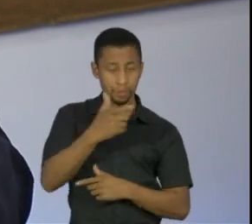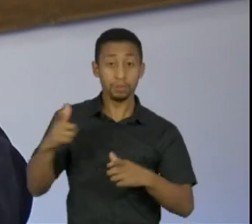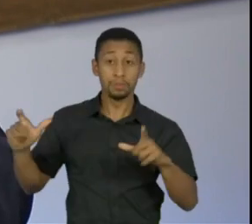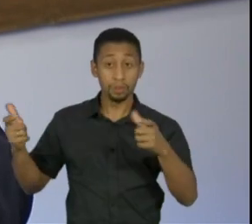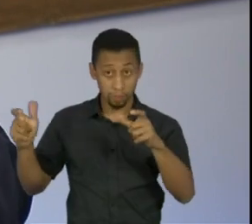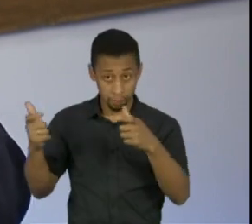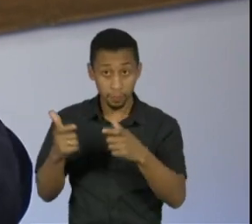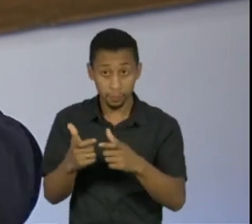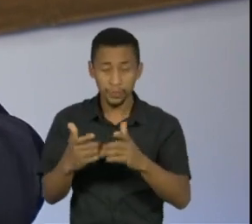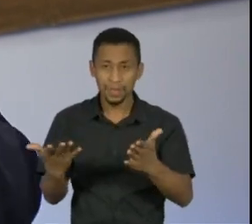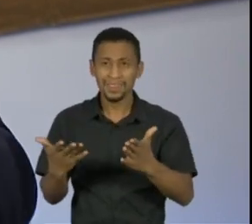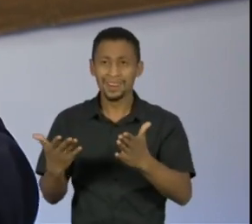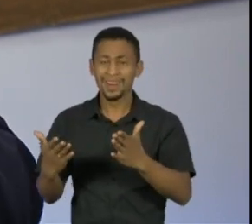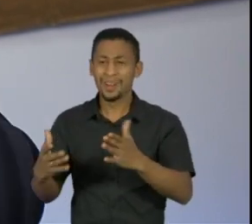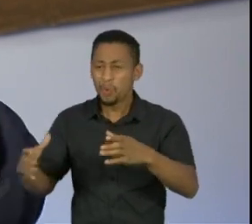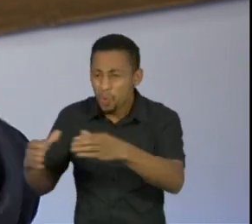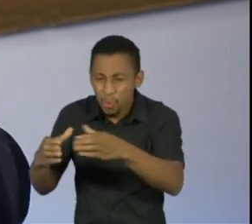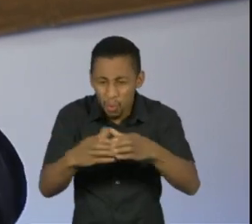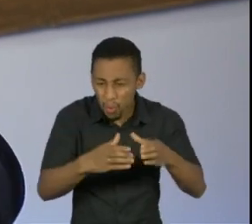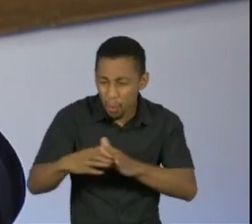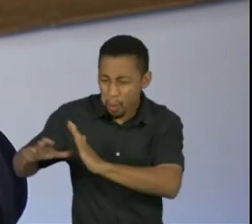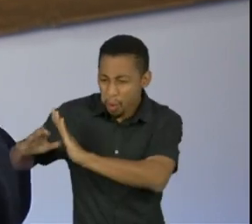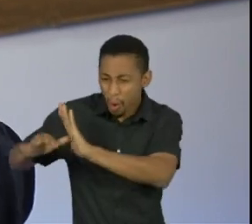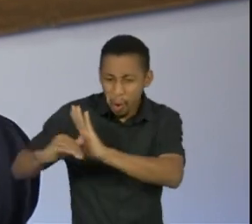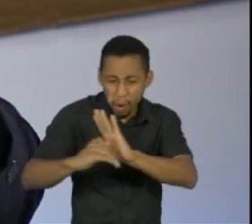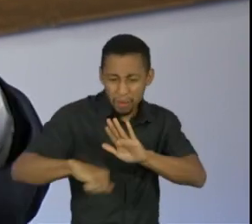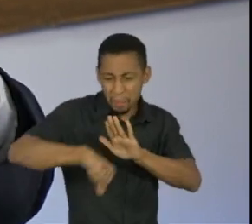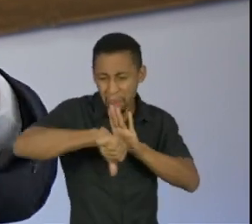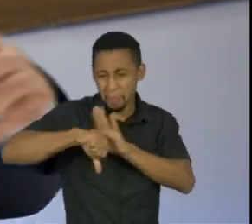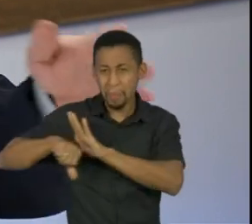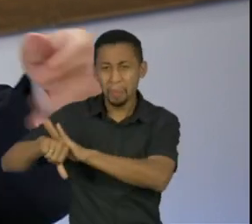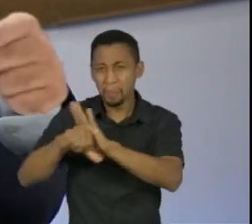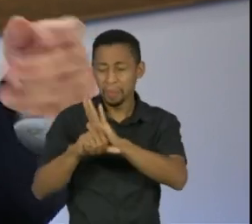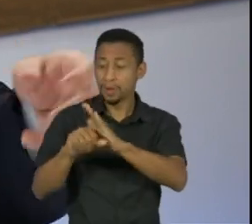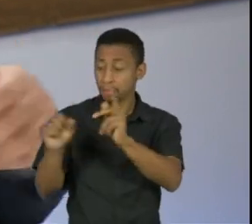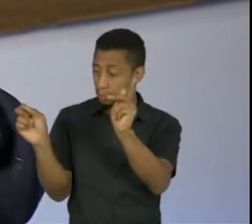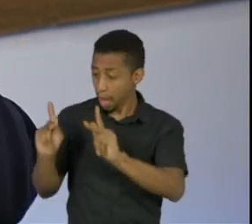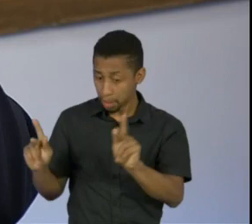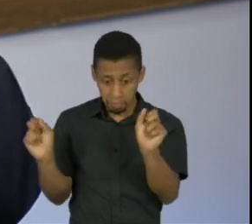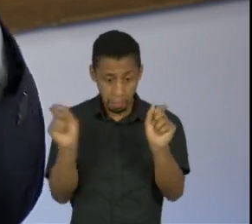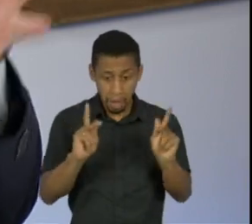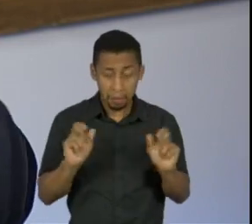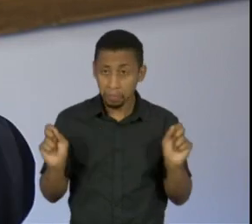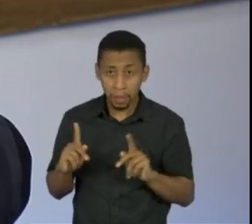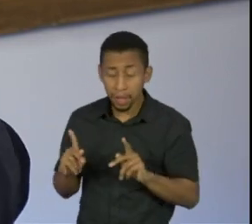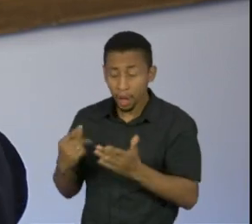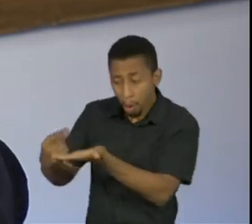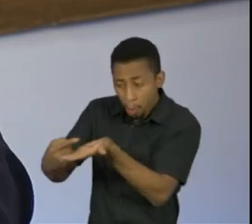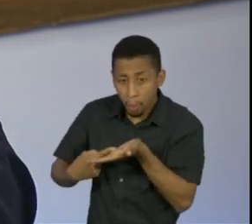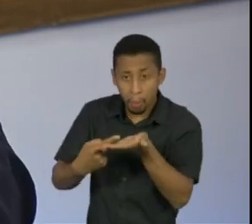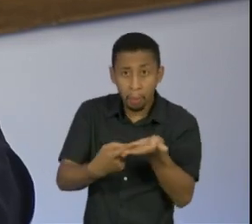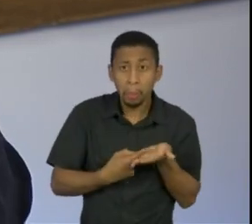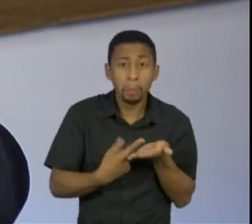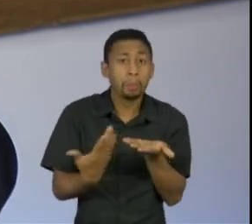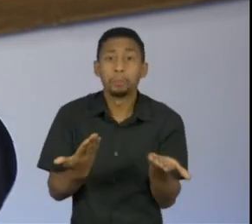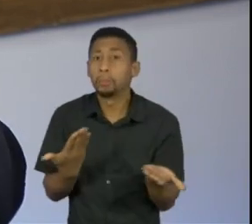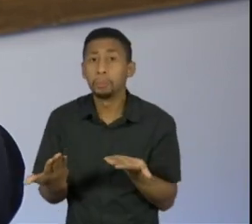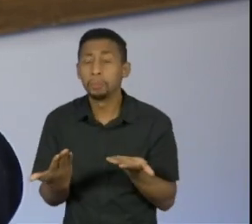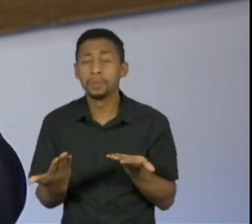entre facções criminosas e o seu governo negava, o secretário falava que qualquer pequeno criminoso era tratado como um grande chefe de facção.